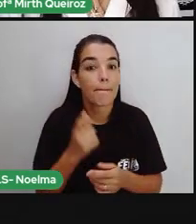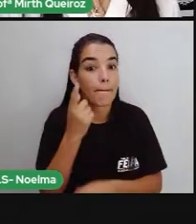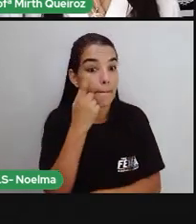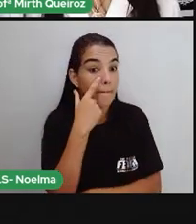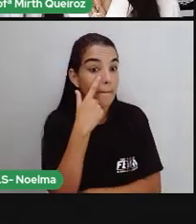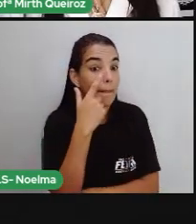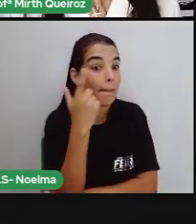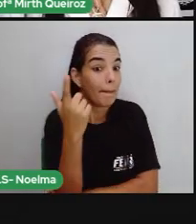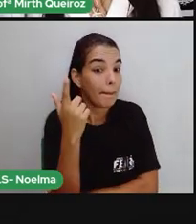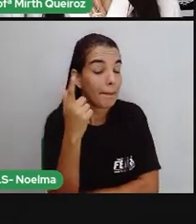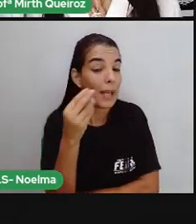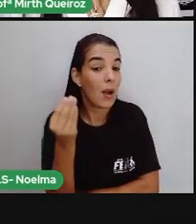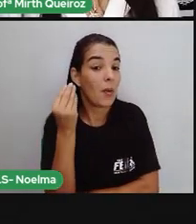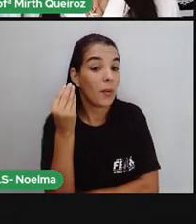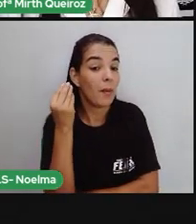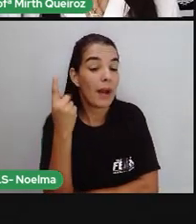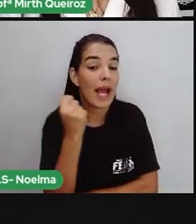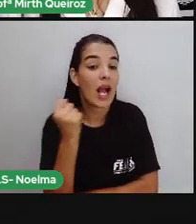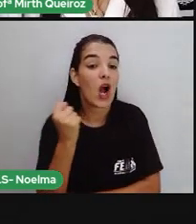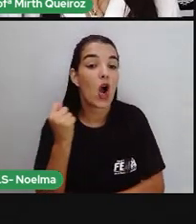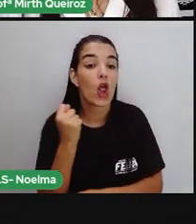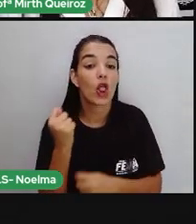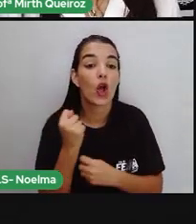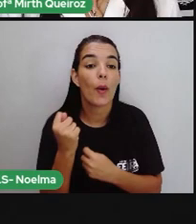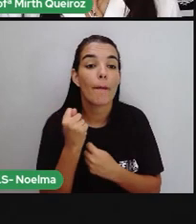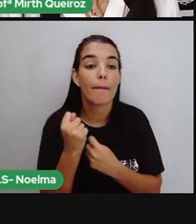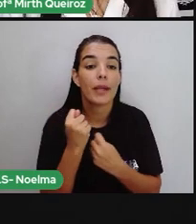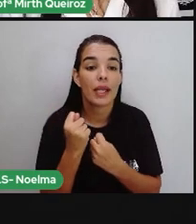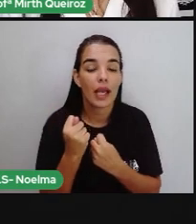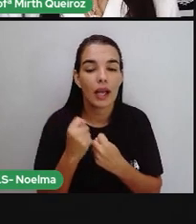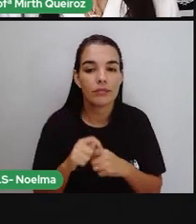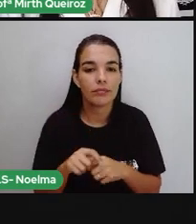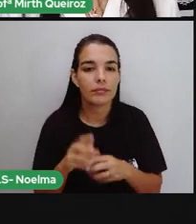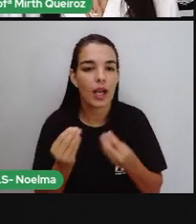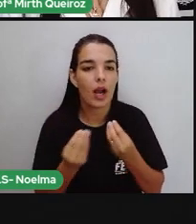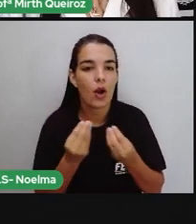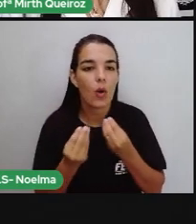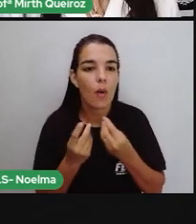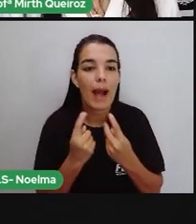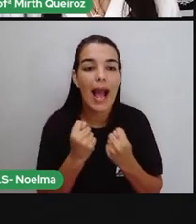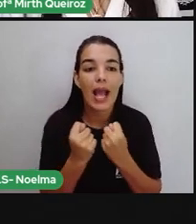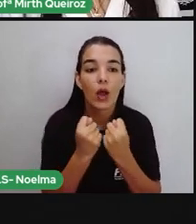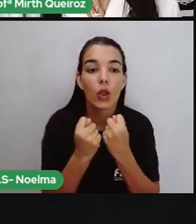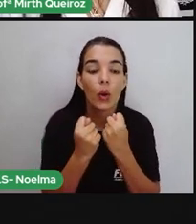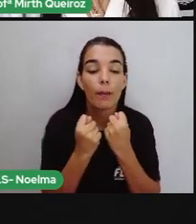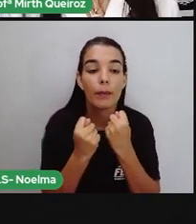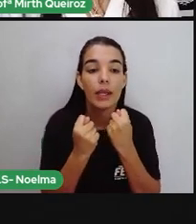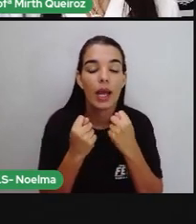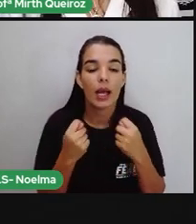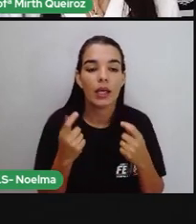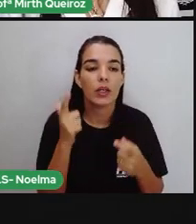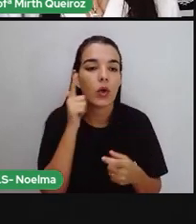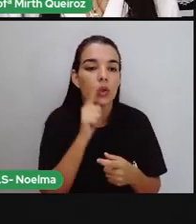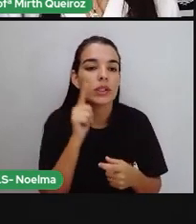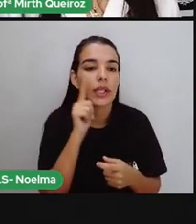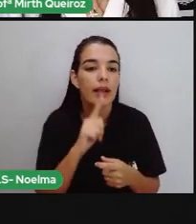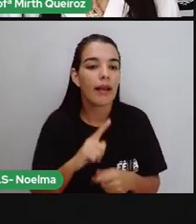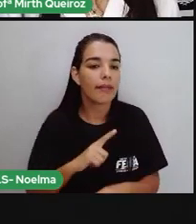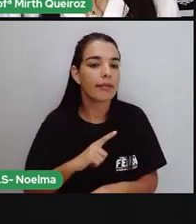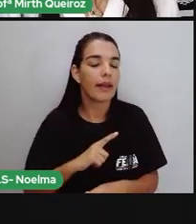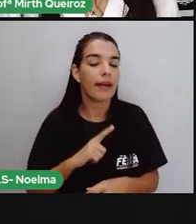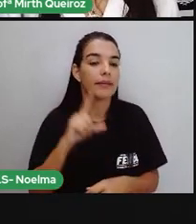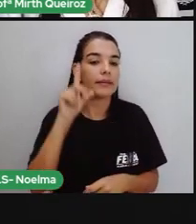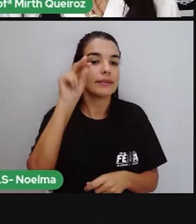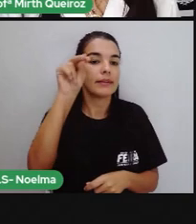Aspectos econômicos do Pantanal. Em torno de que a economia do Pantanal, ela gira? Ela